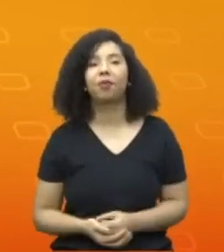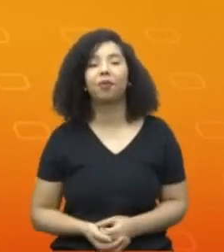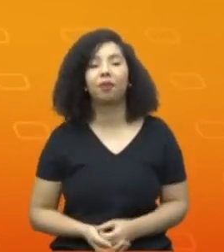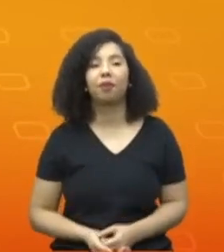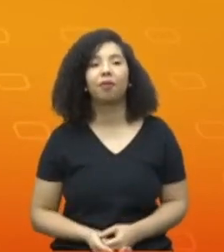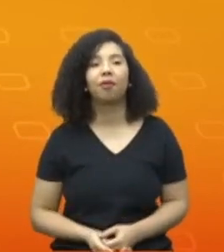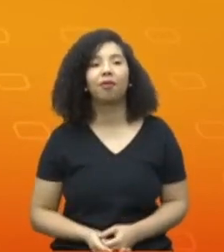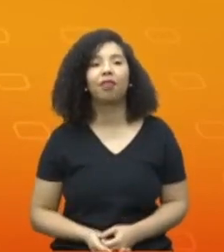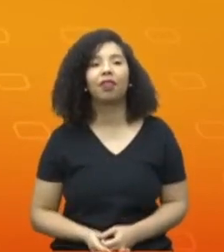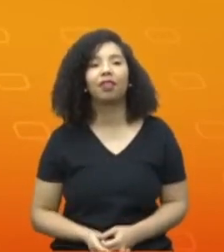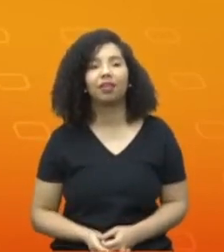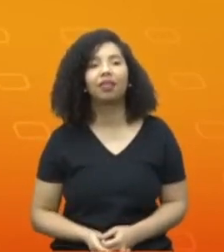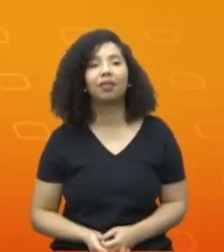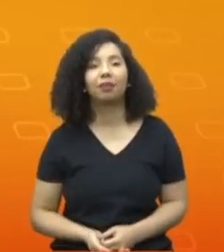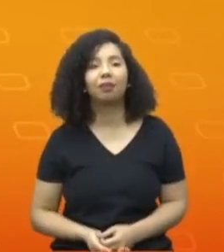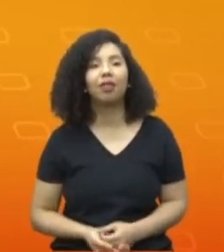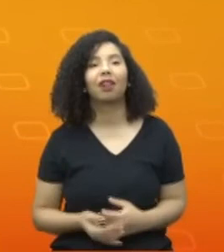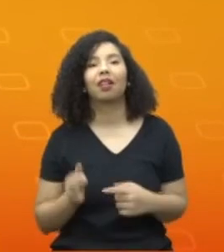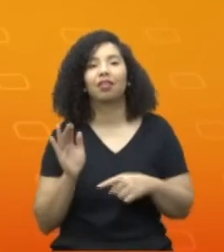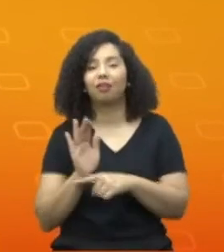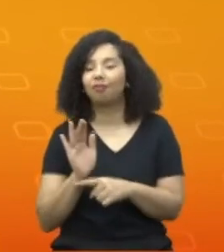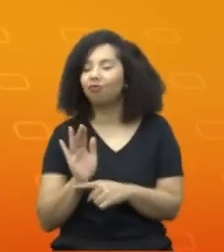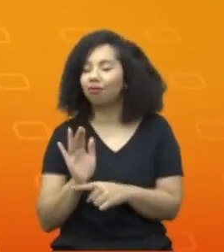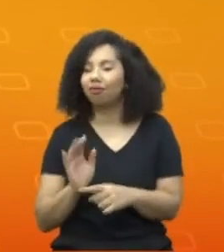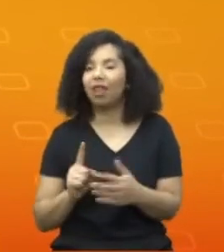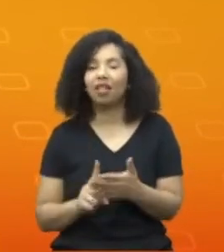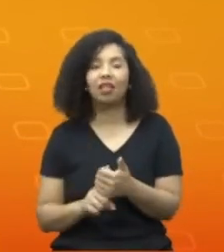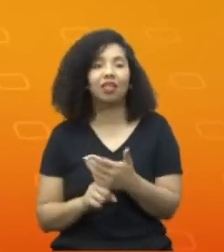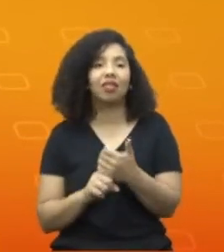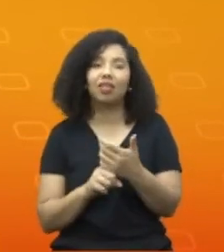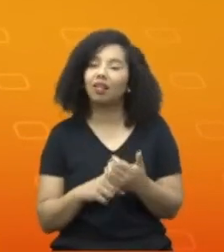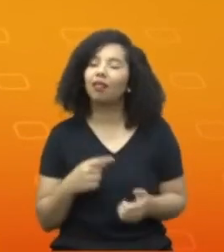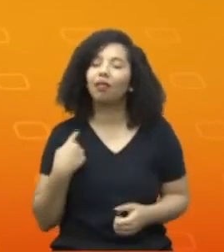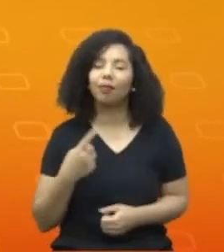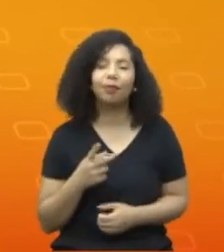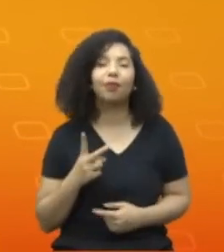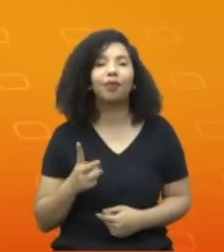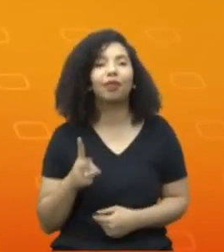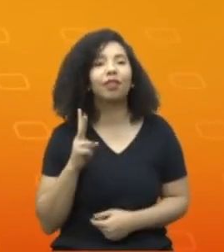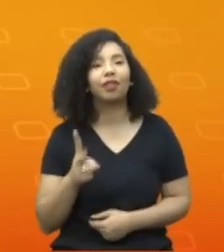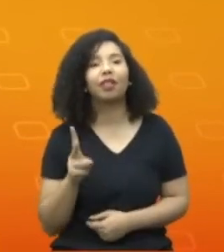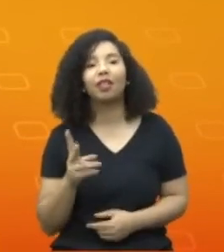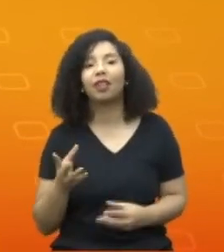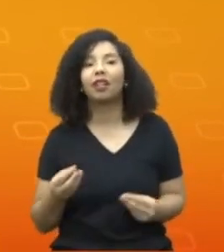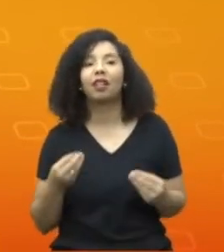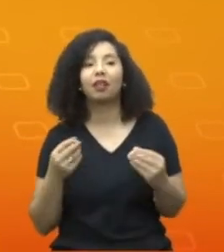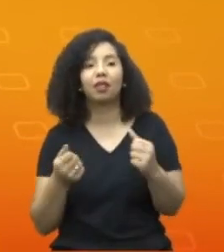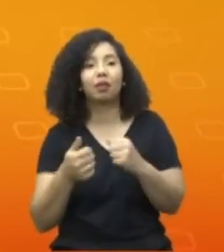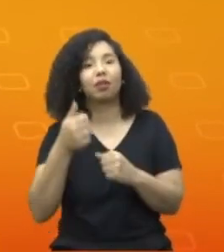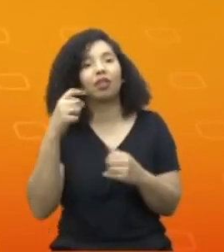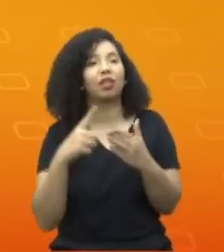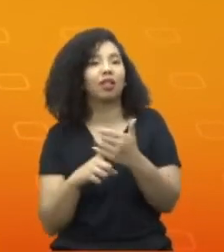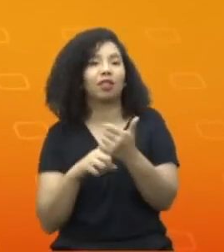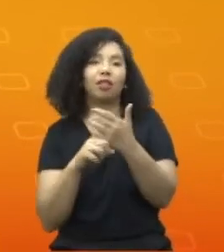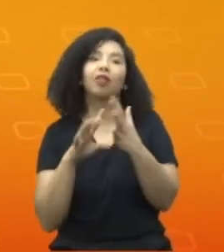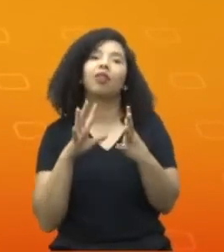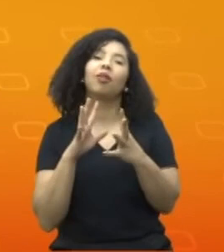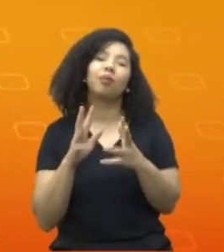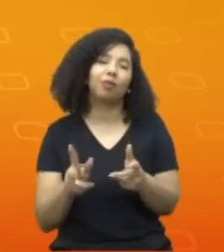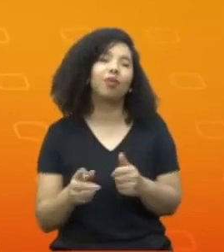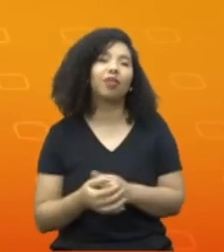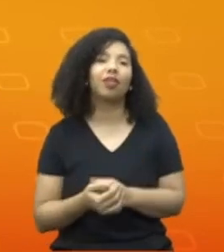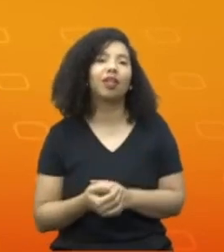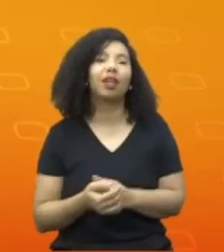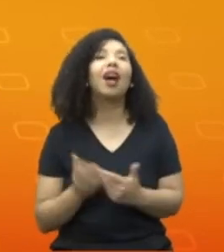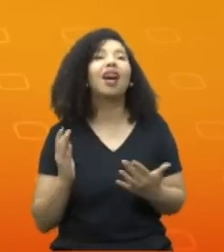no sentido de assessoramento tecnológico e assim continuaremos sempre trazendo as melhores tecnologias do mundo e às vezes a gente até